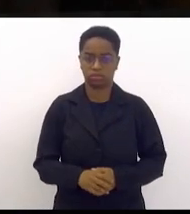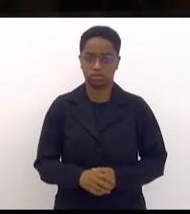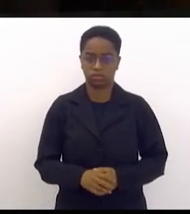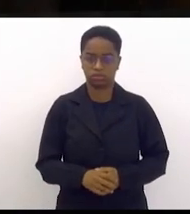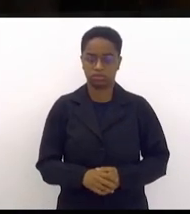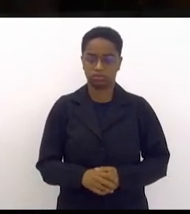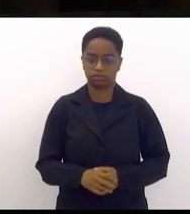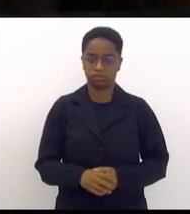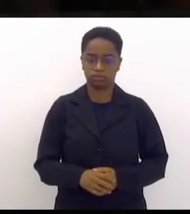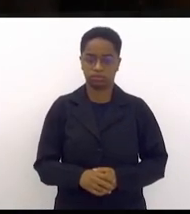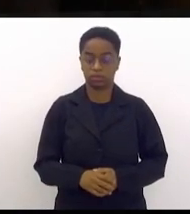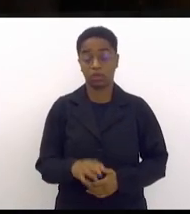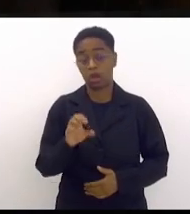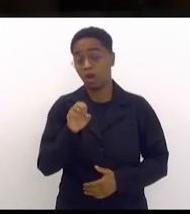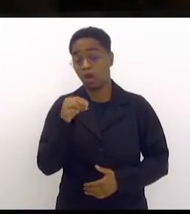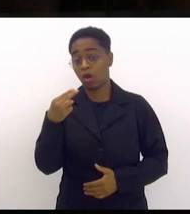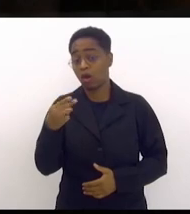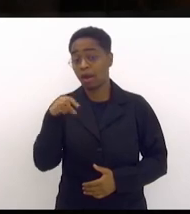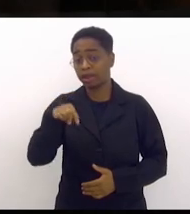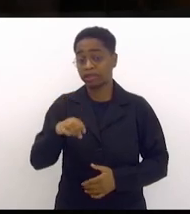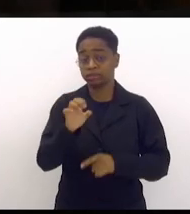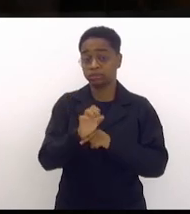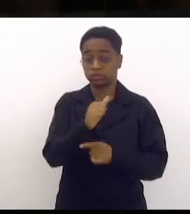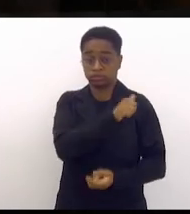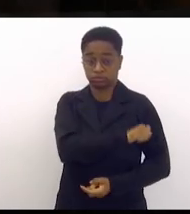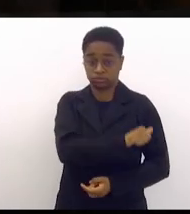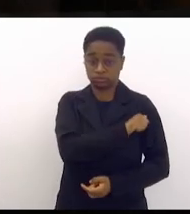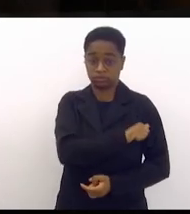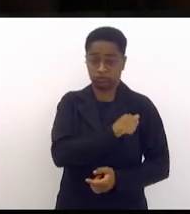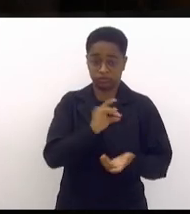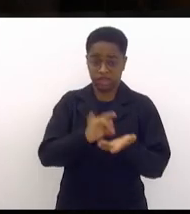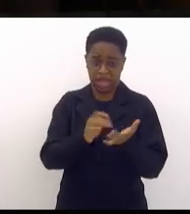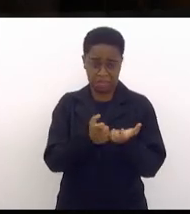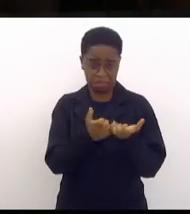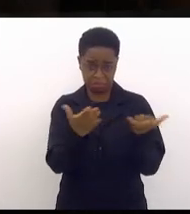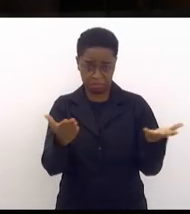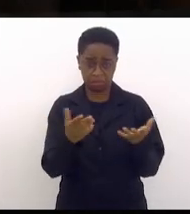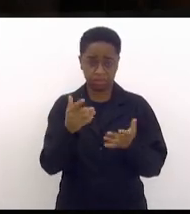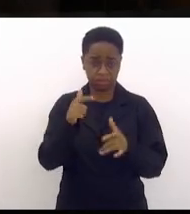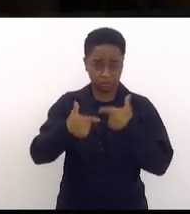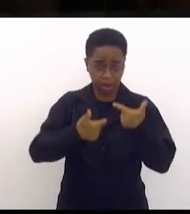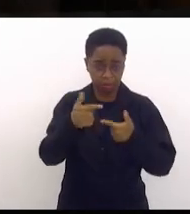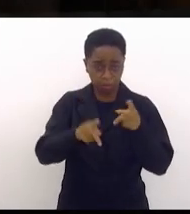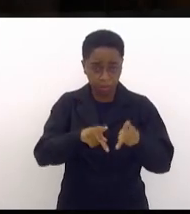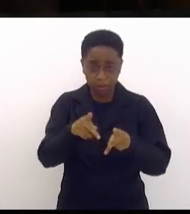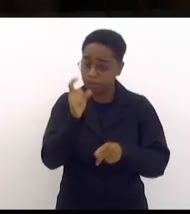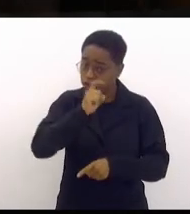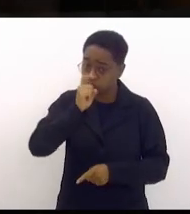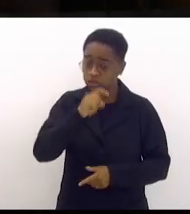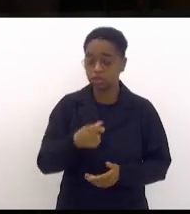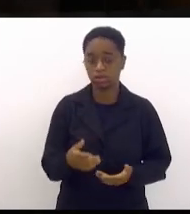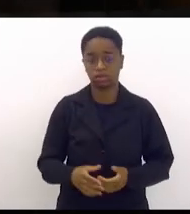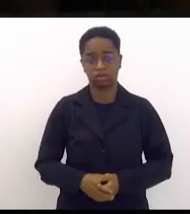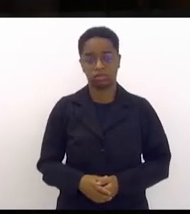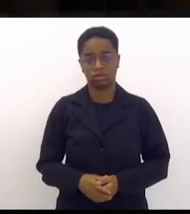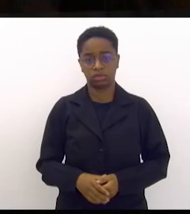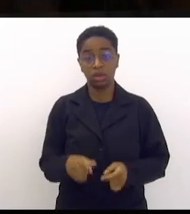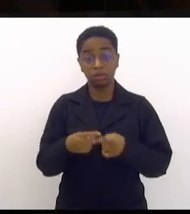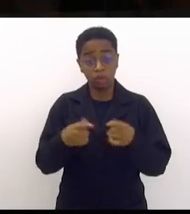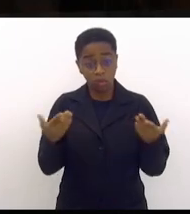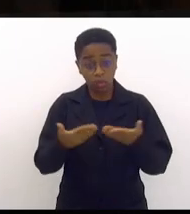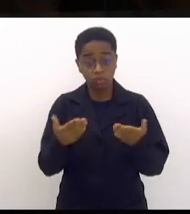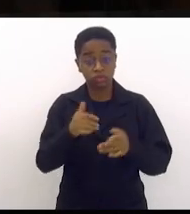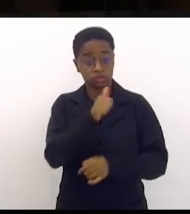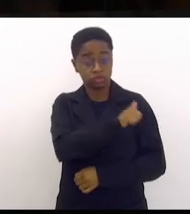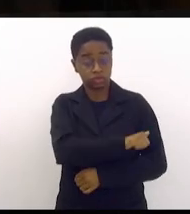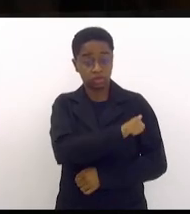Ou o Estado do Rio de Janeiro é o Estado que mais oferece emprego e renda para a população. Mentira! Hoje, o Rio de Janeiro é